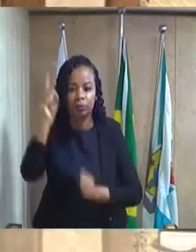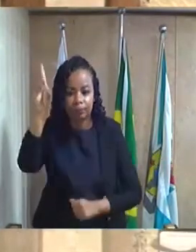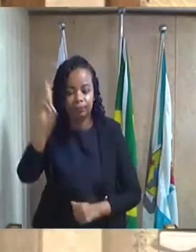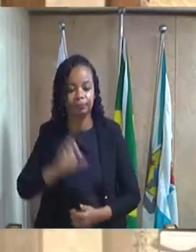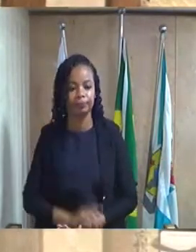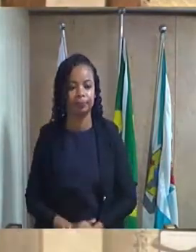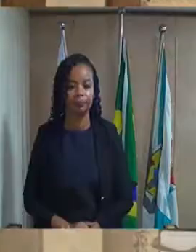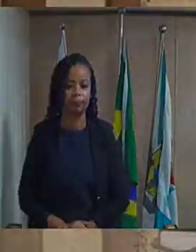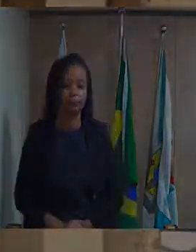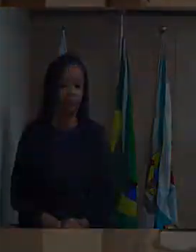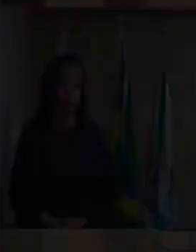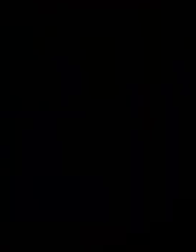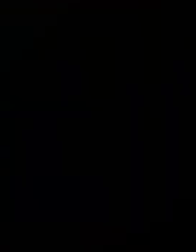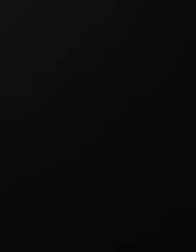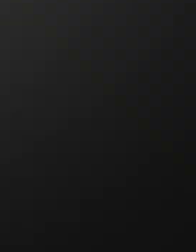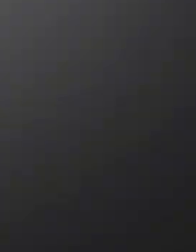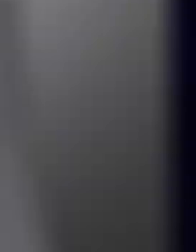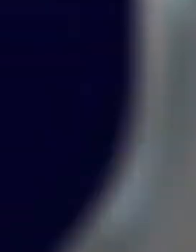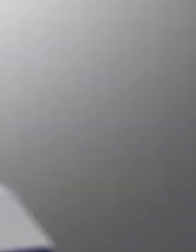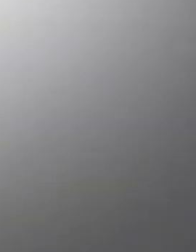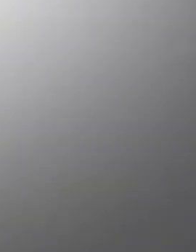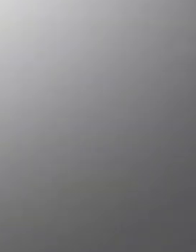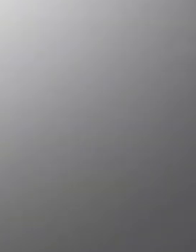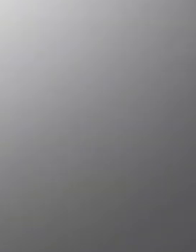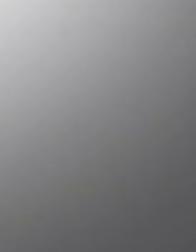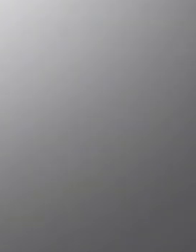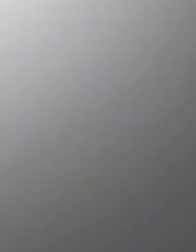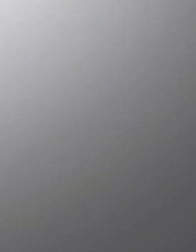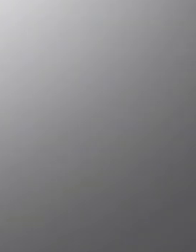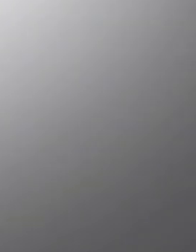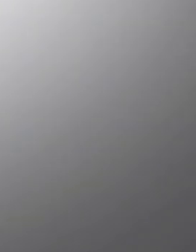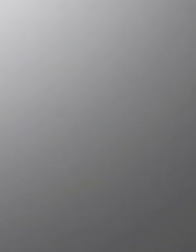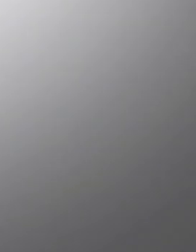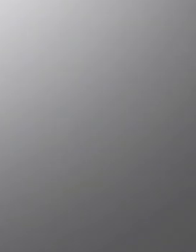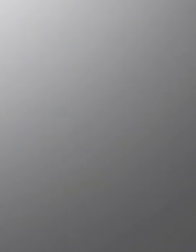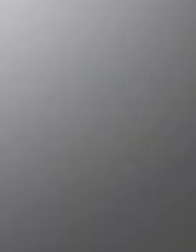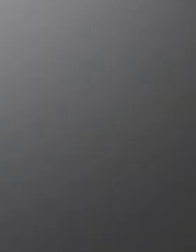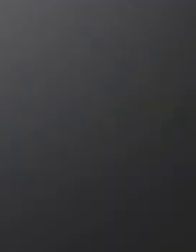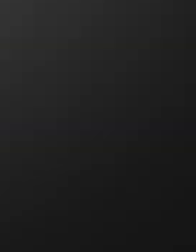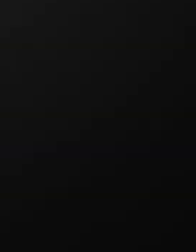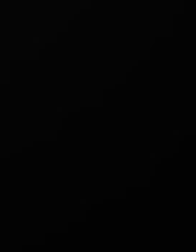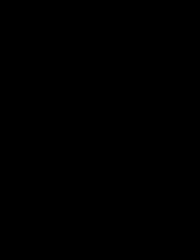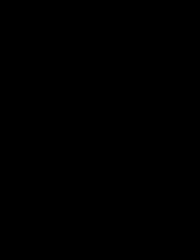Não Há Há Há Obrigado.